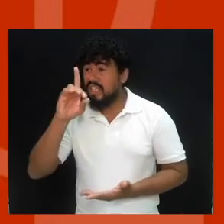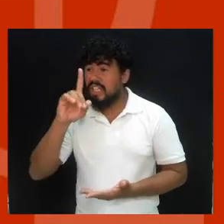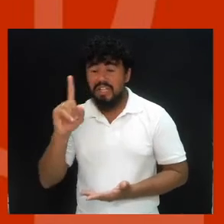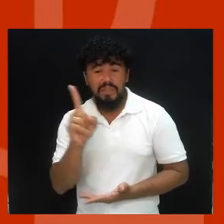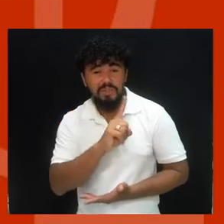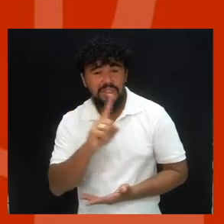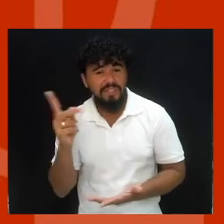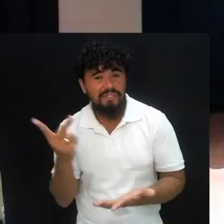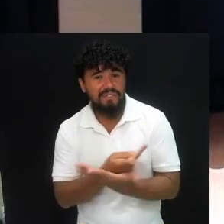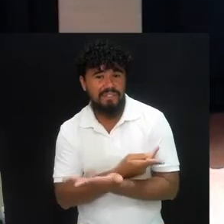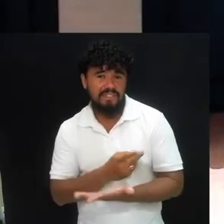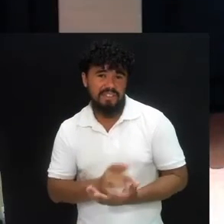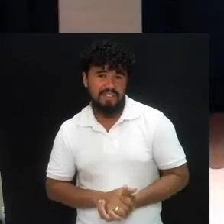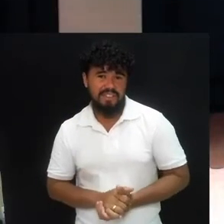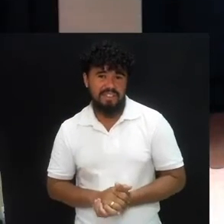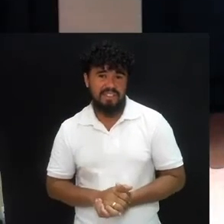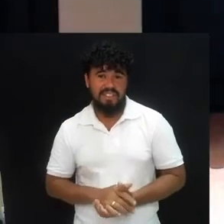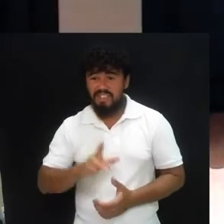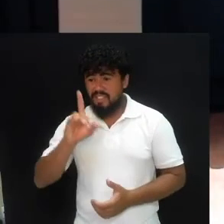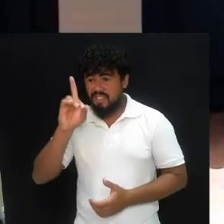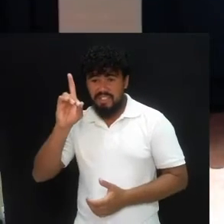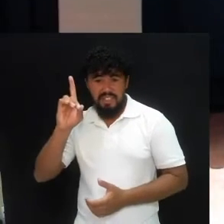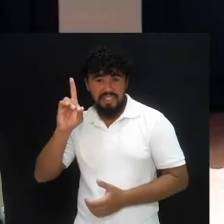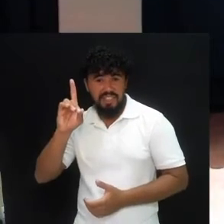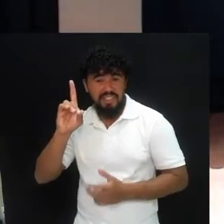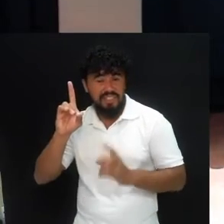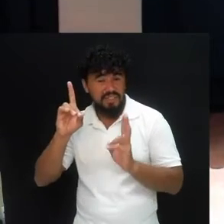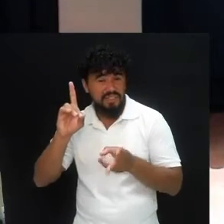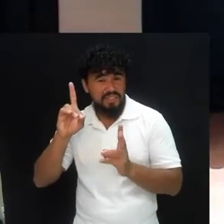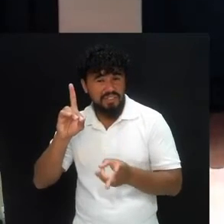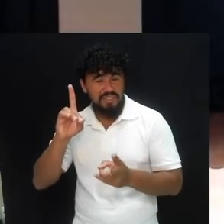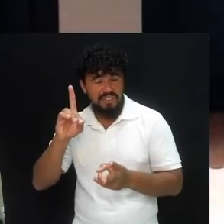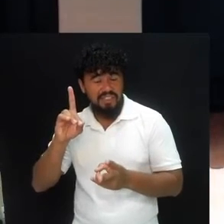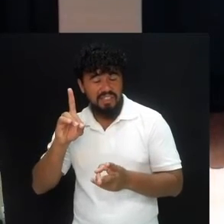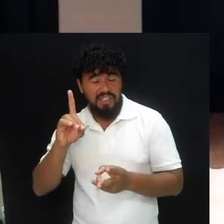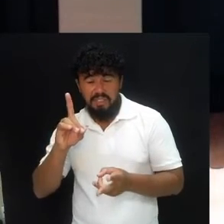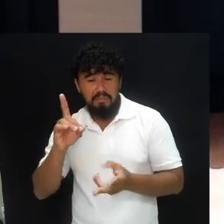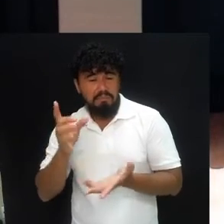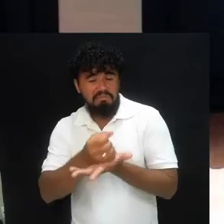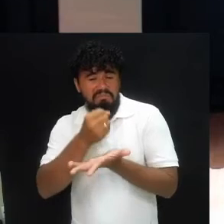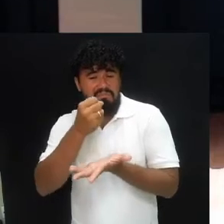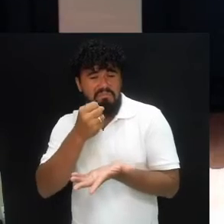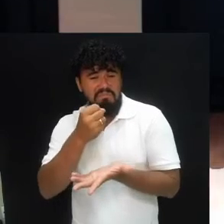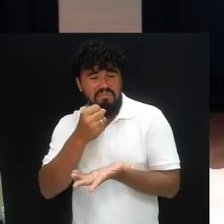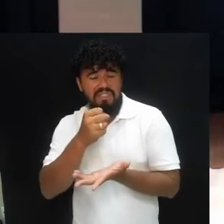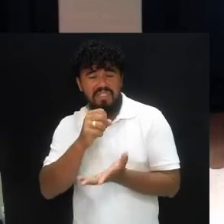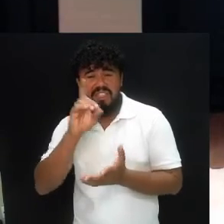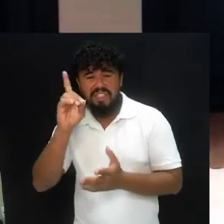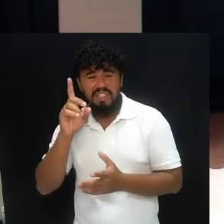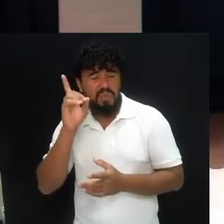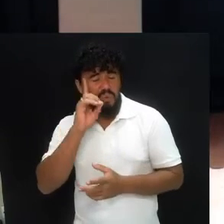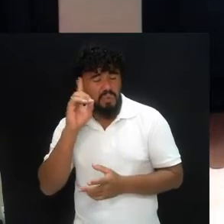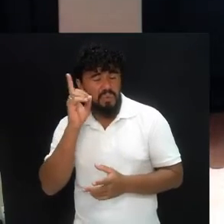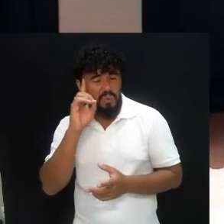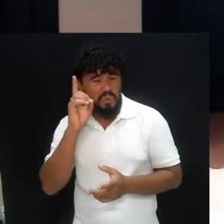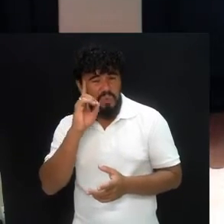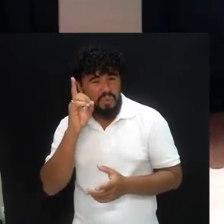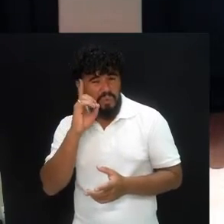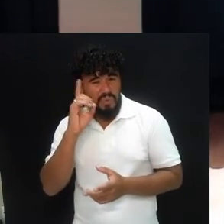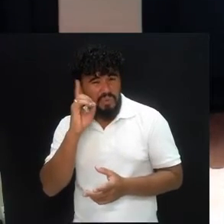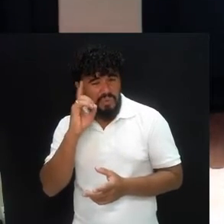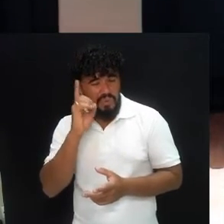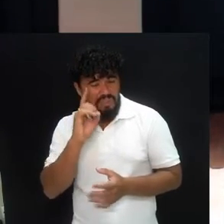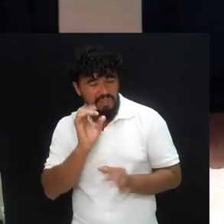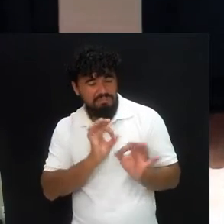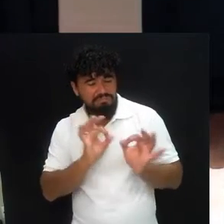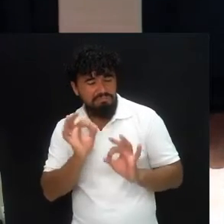falha. Deus simplesmente tem a história em suas mãos. Ele está escrevendo um capítulo para a minha e